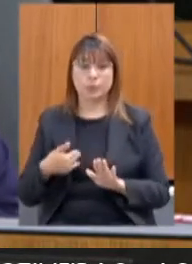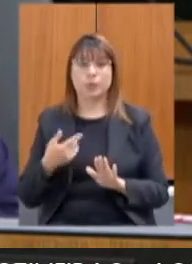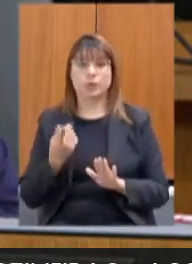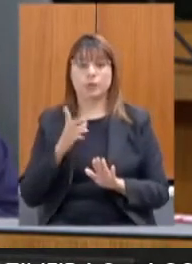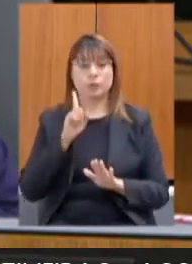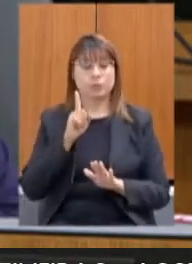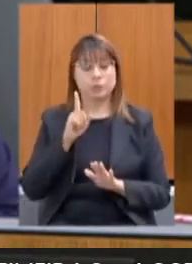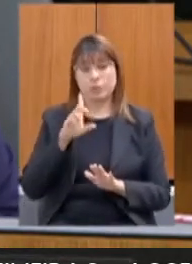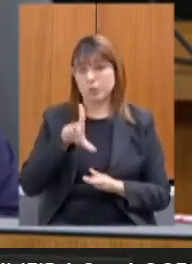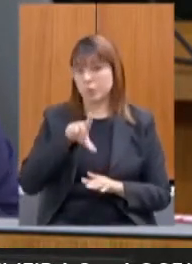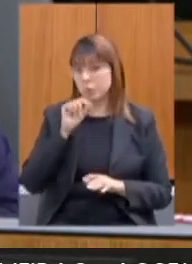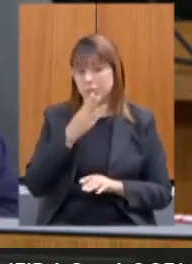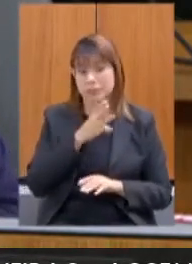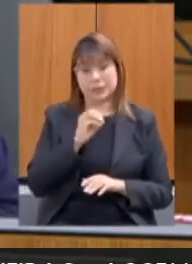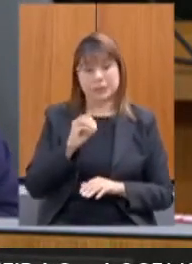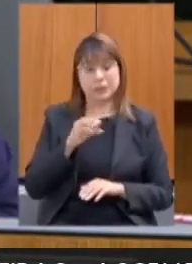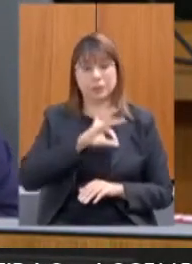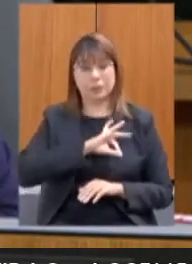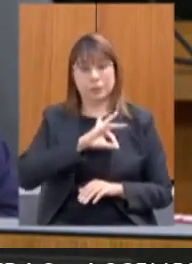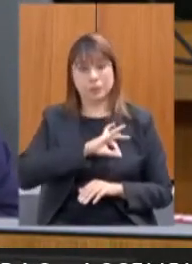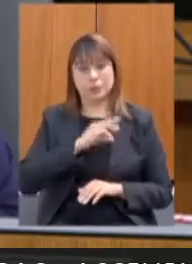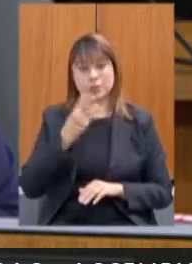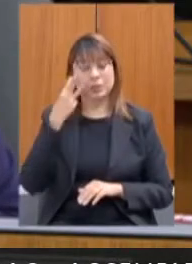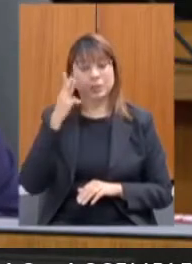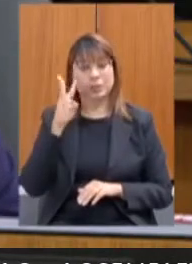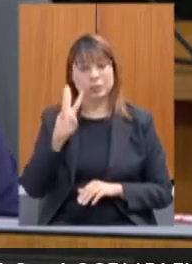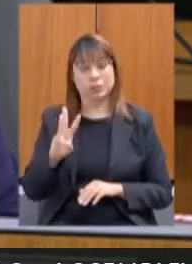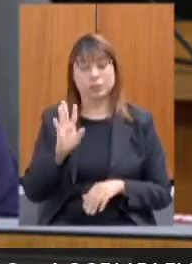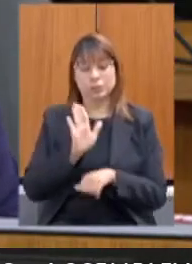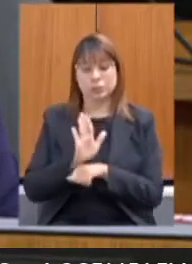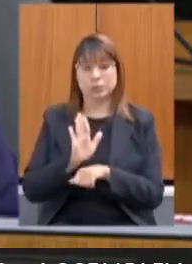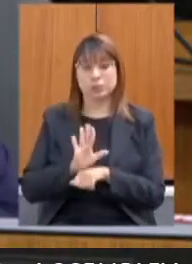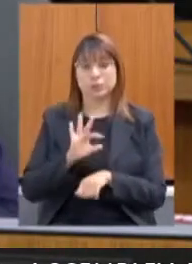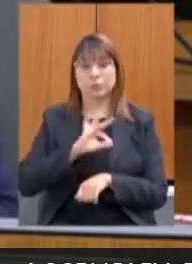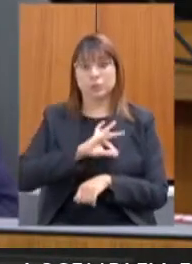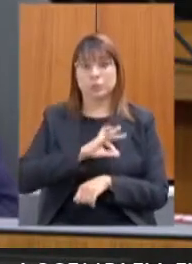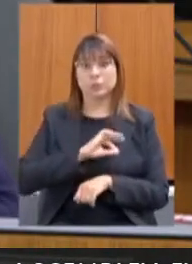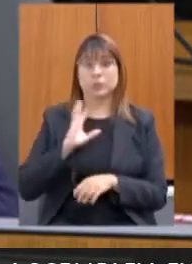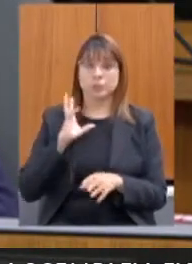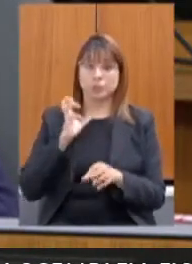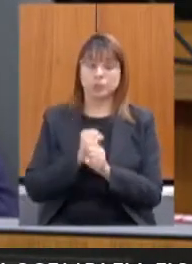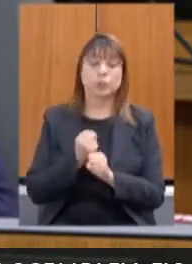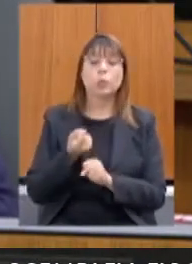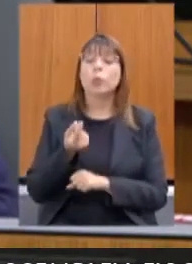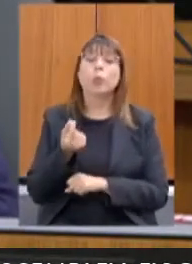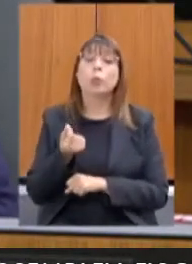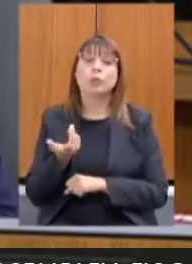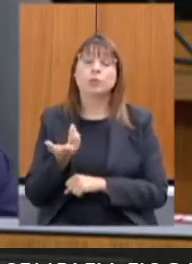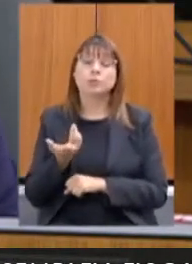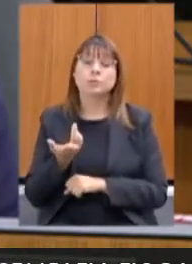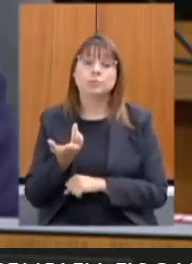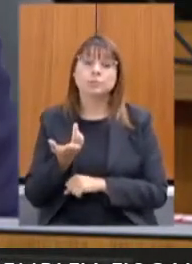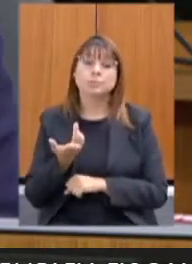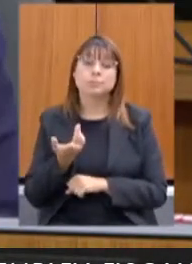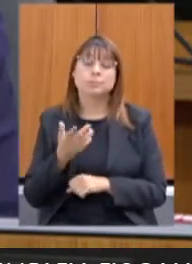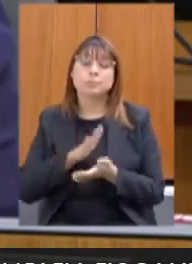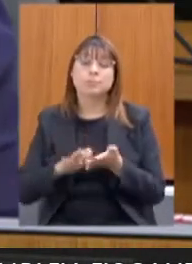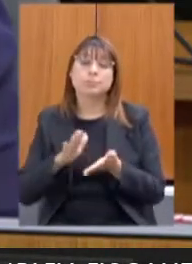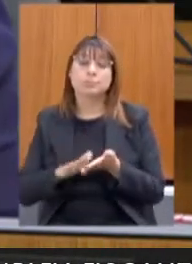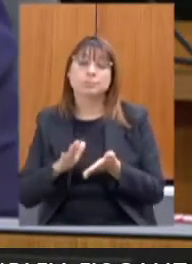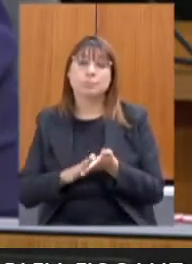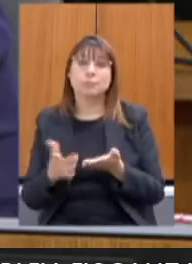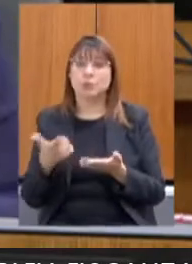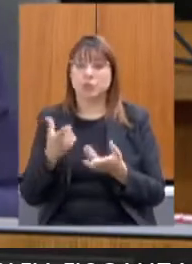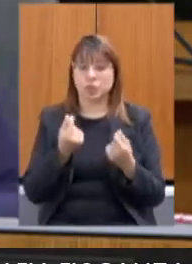300 policiais, três dias de aparato policial que custaram aos cofres públicos quanto? A gente não tem recurso para o